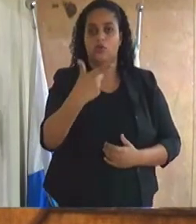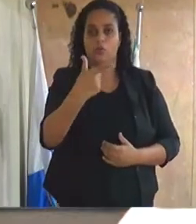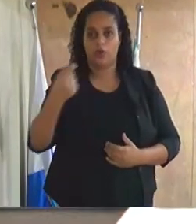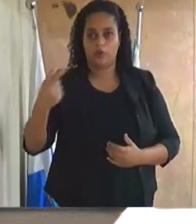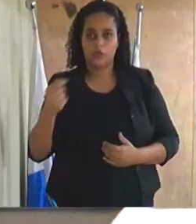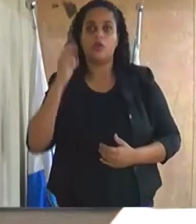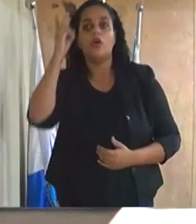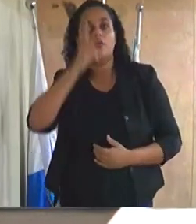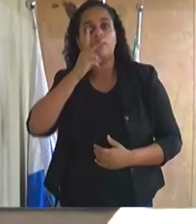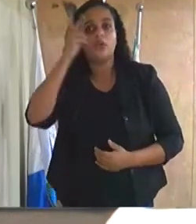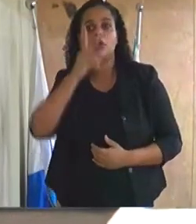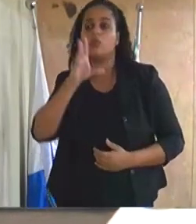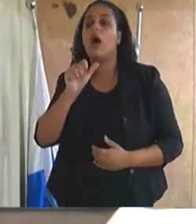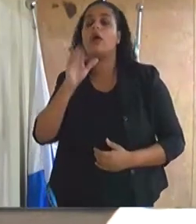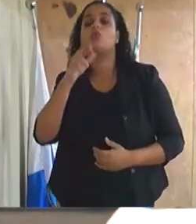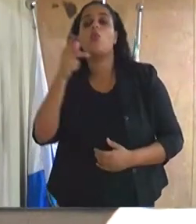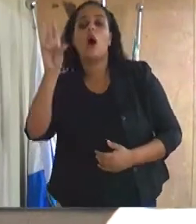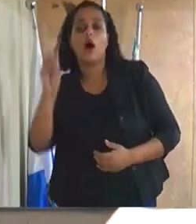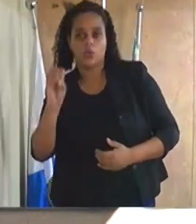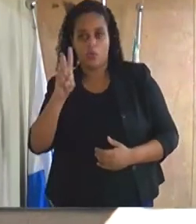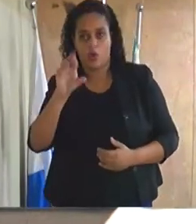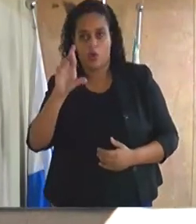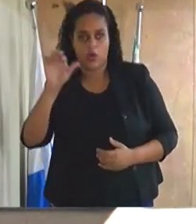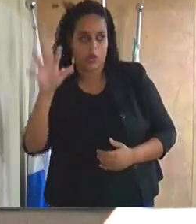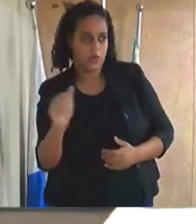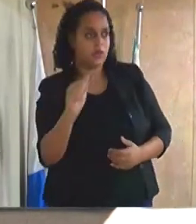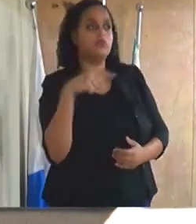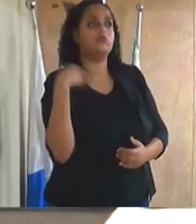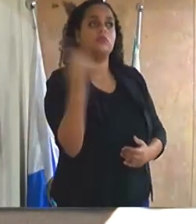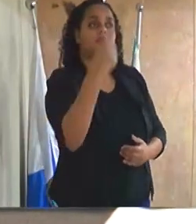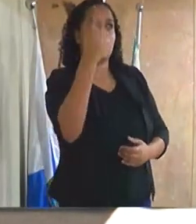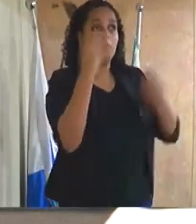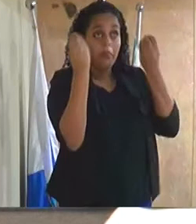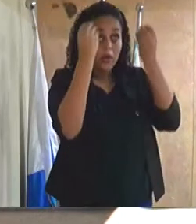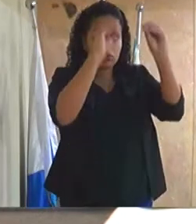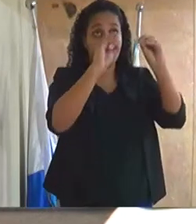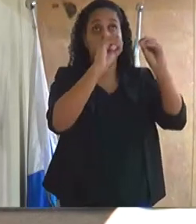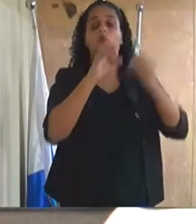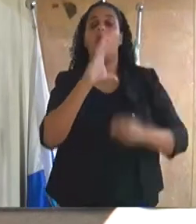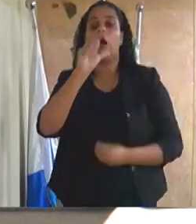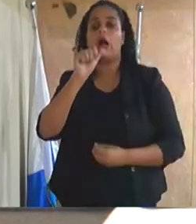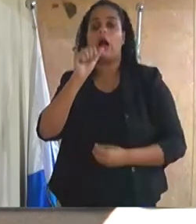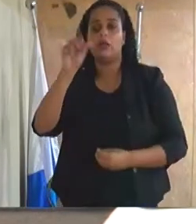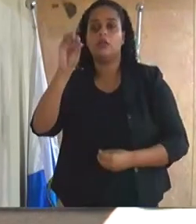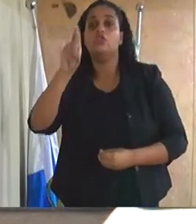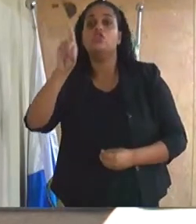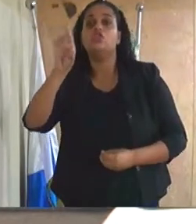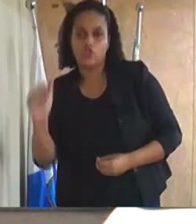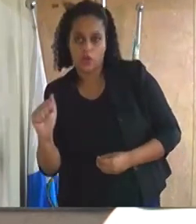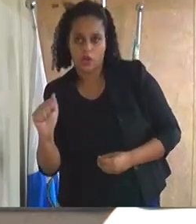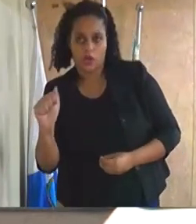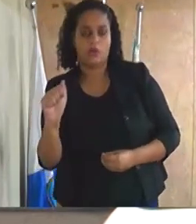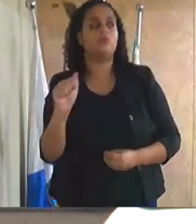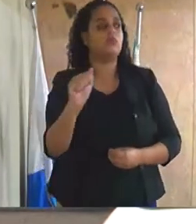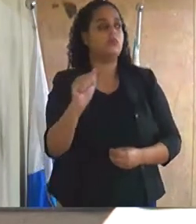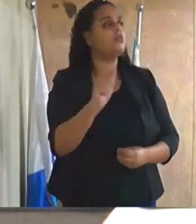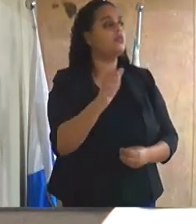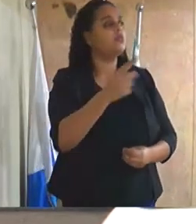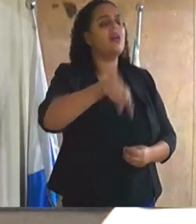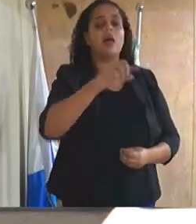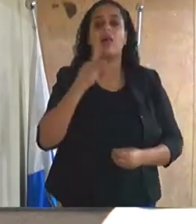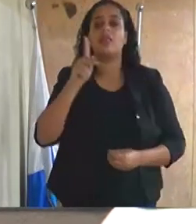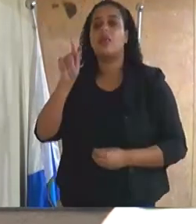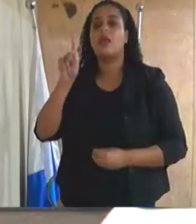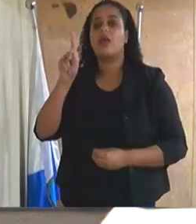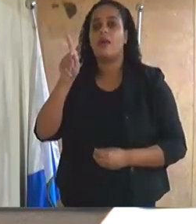senhor vereador Eduardo Moreira instituindo no calendário oficial do município de Duque de Caxias o dia municipal dos desbravadores da